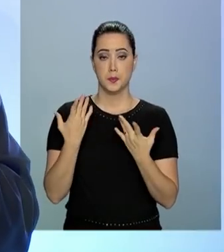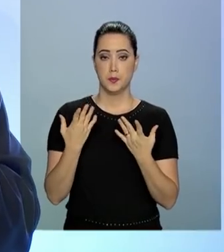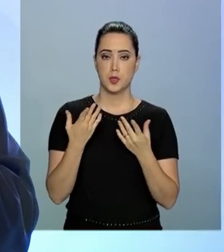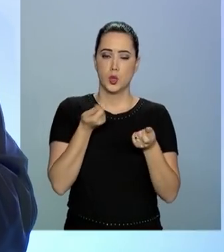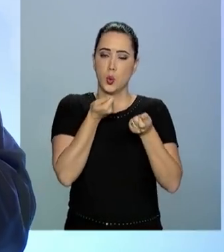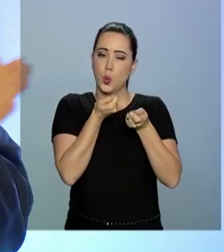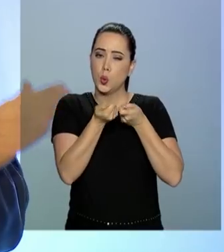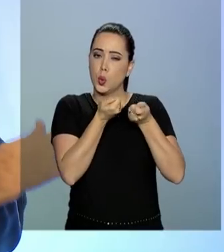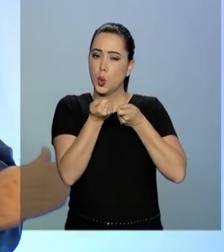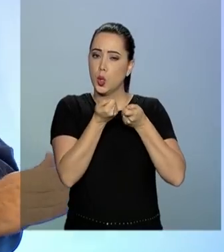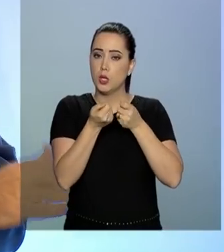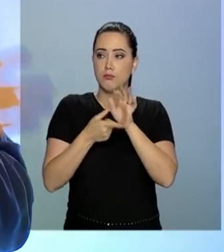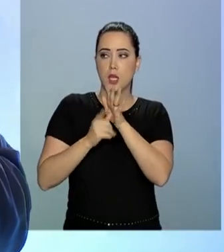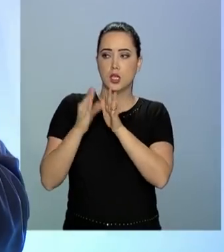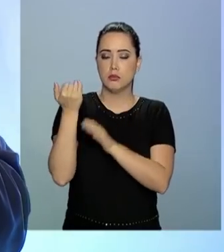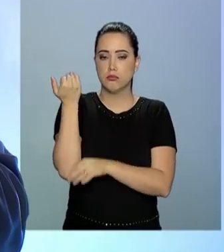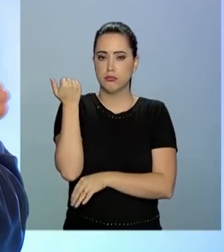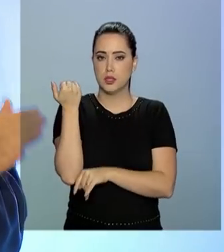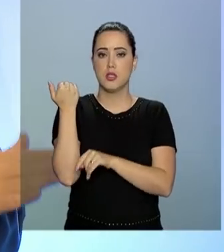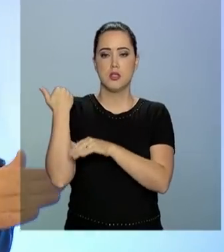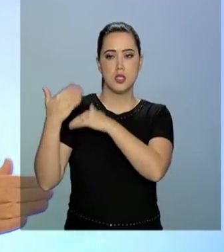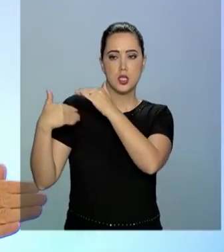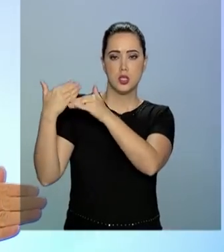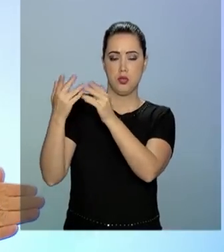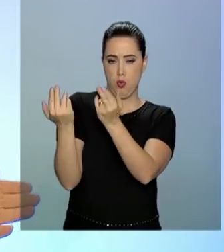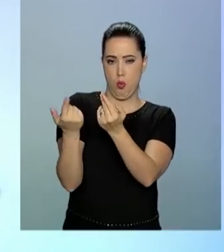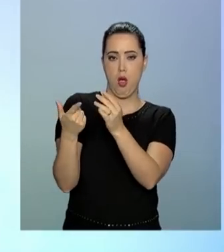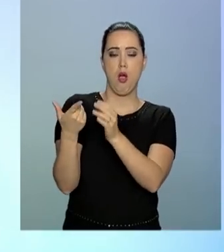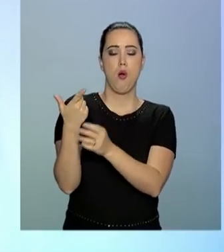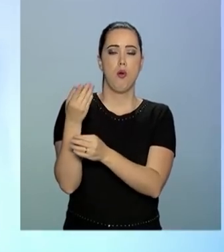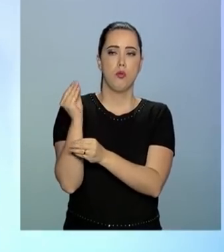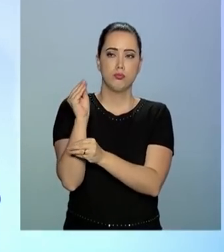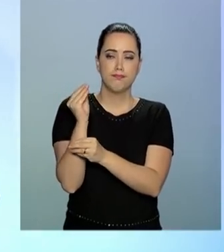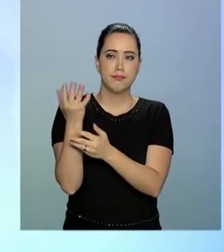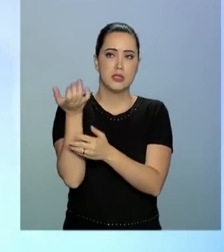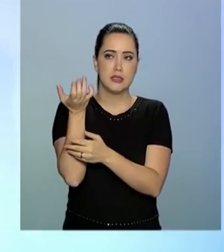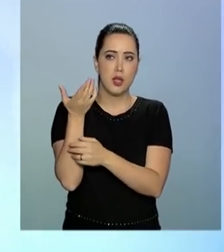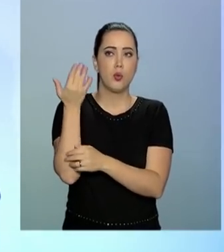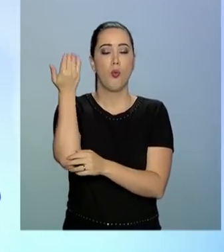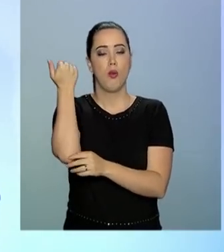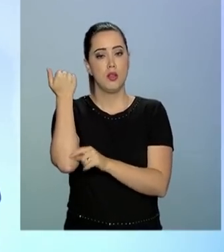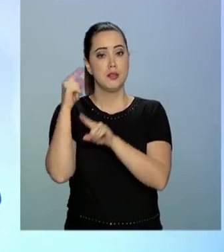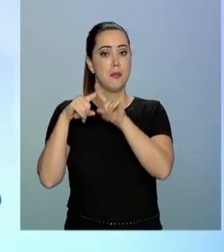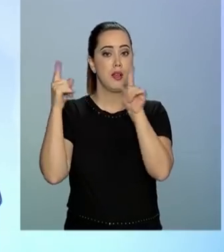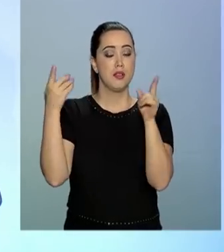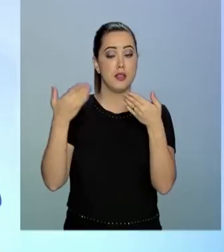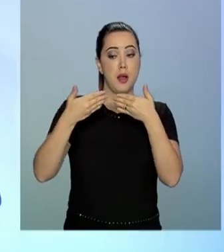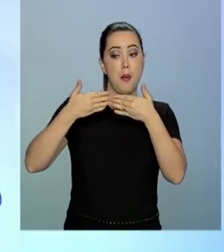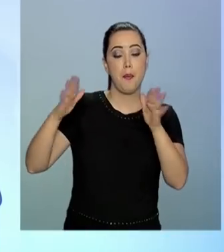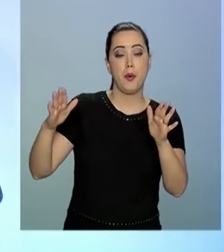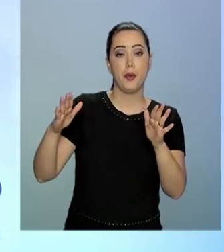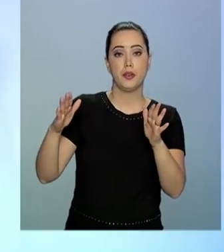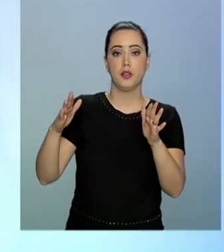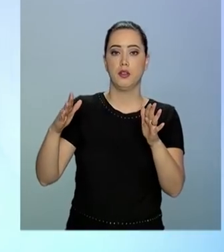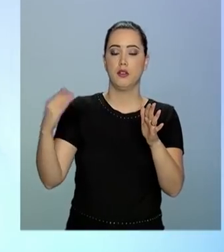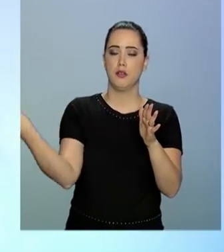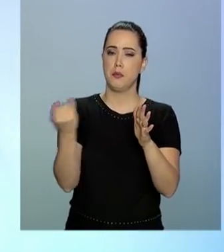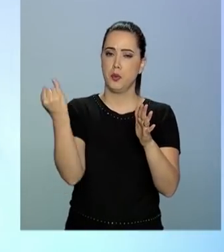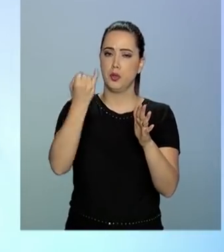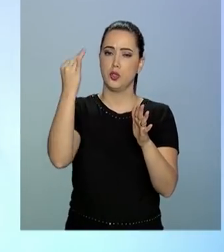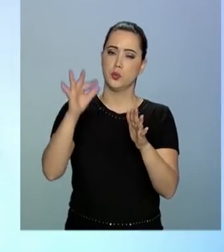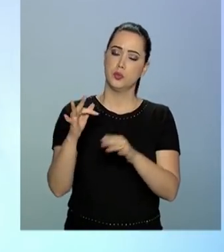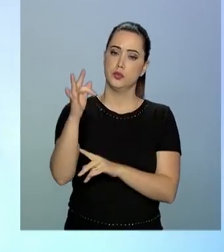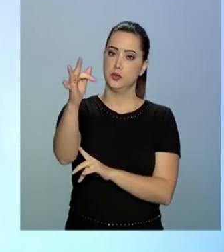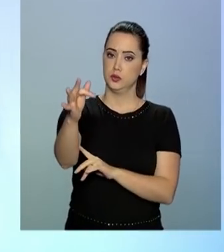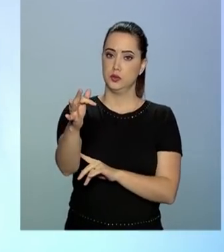um ajuste no passado, como as demais que foram tentadas, mas ela deixa uma porta aberta para o